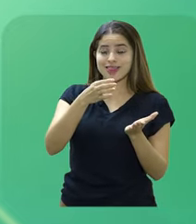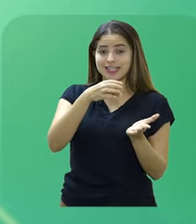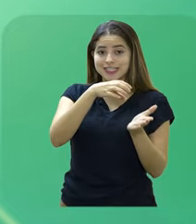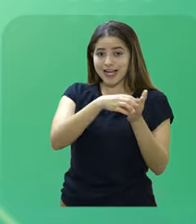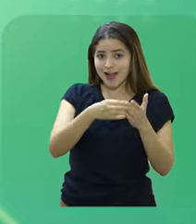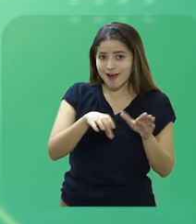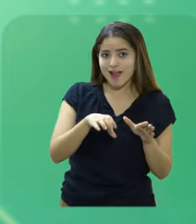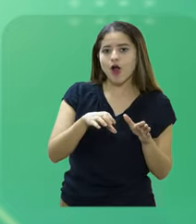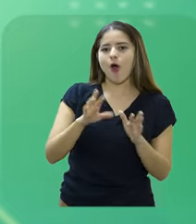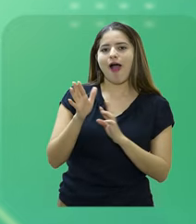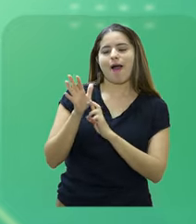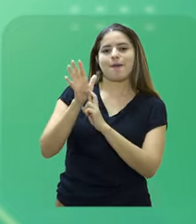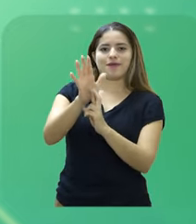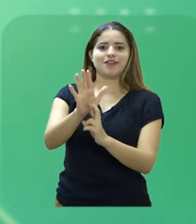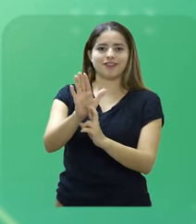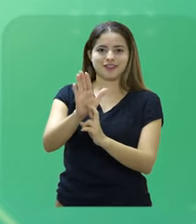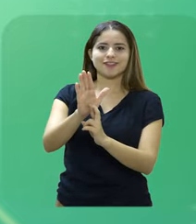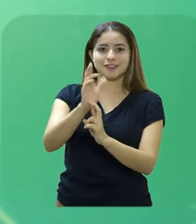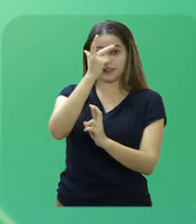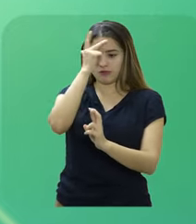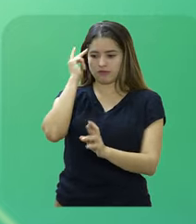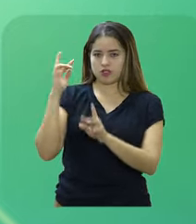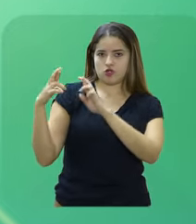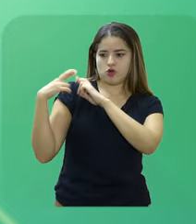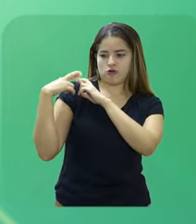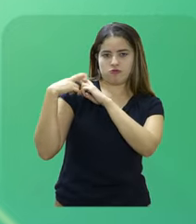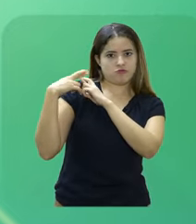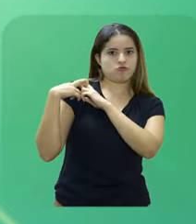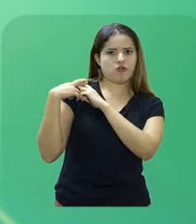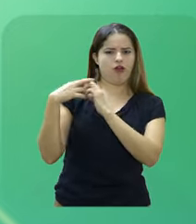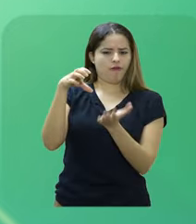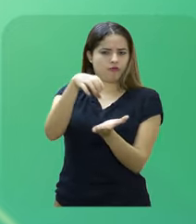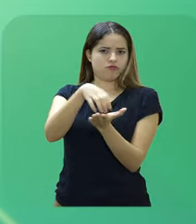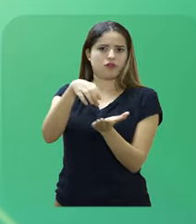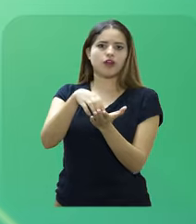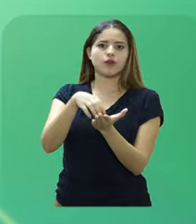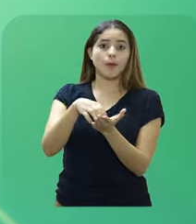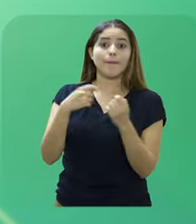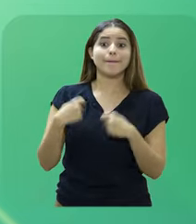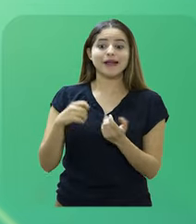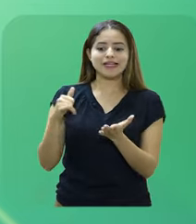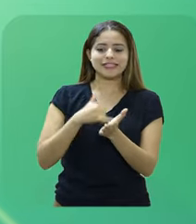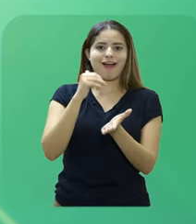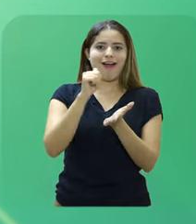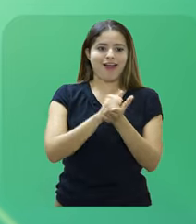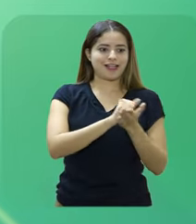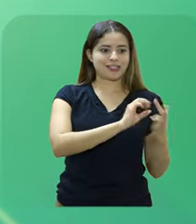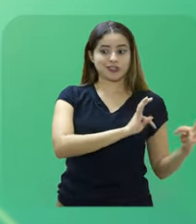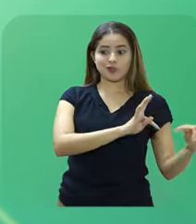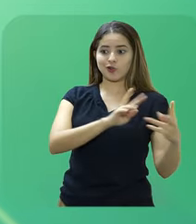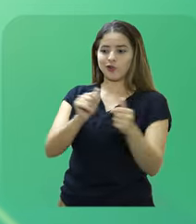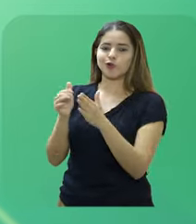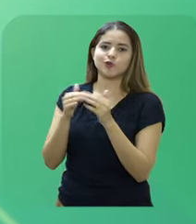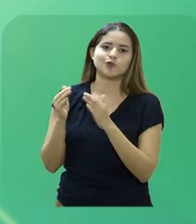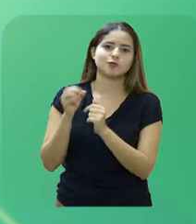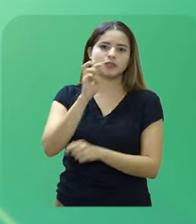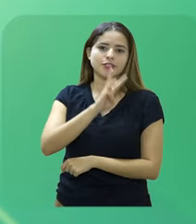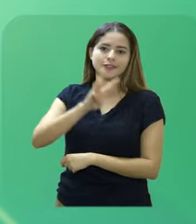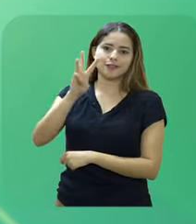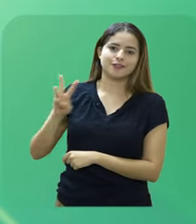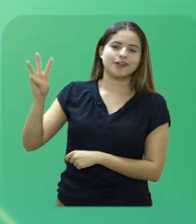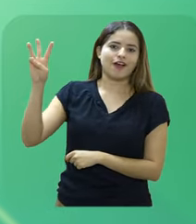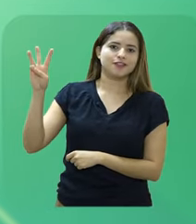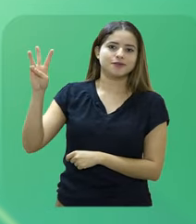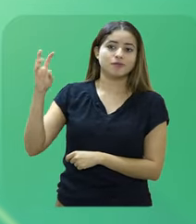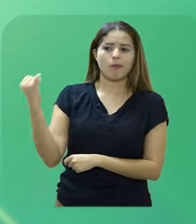cadastramento das necessidades no portal CPEC. É muito importante a leitura do Guia de Elaboração do